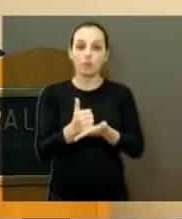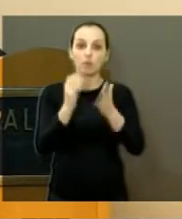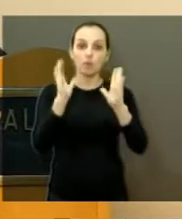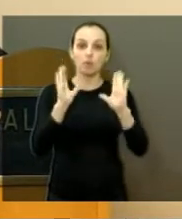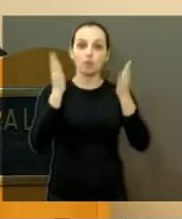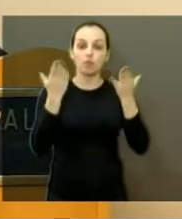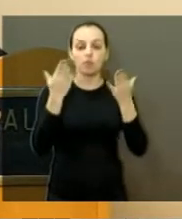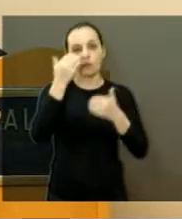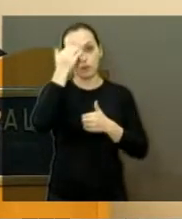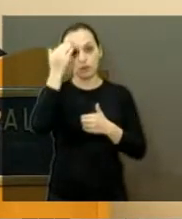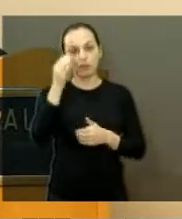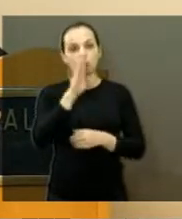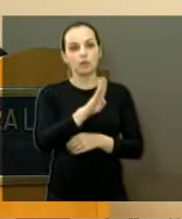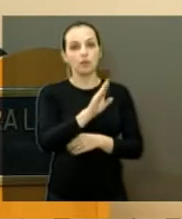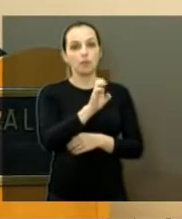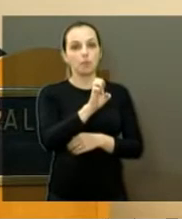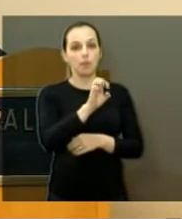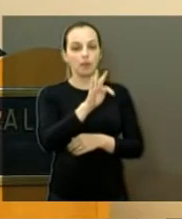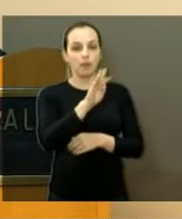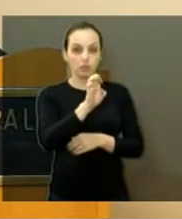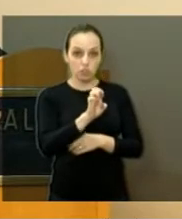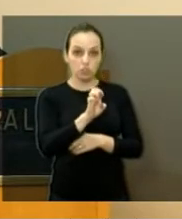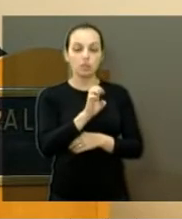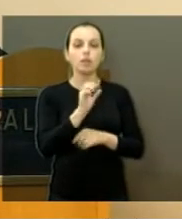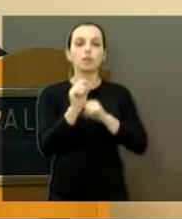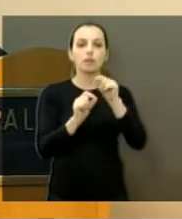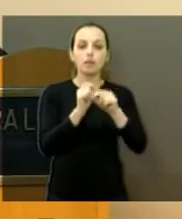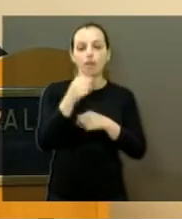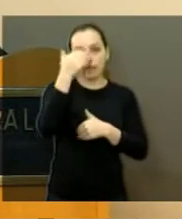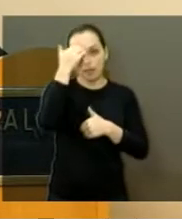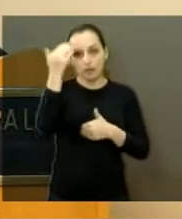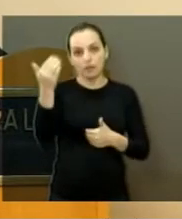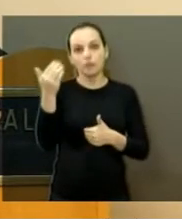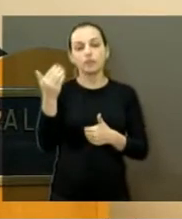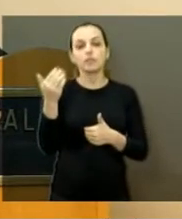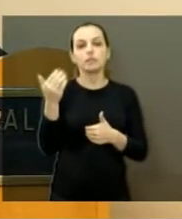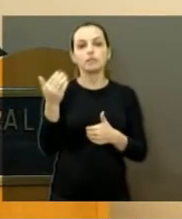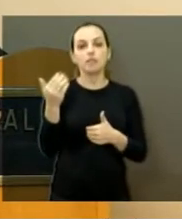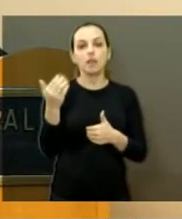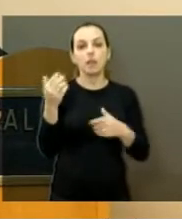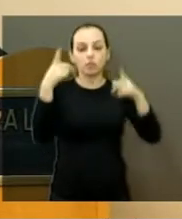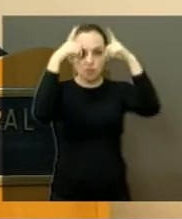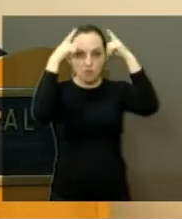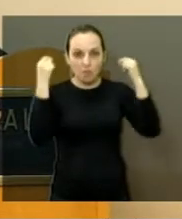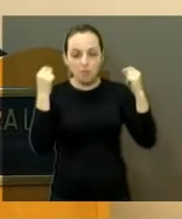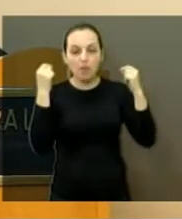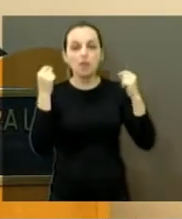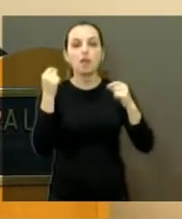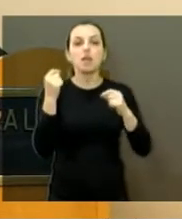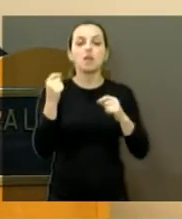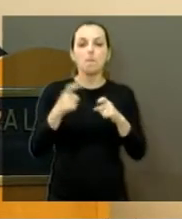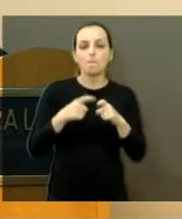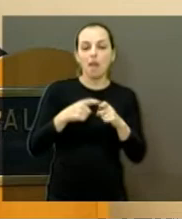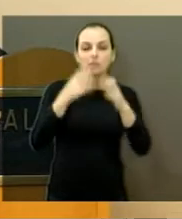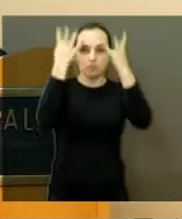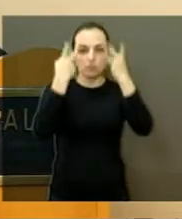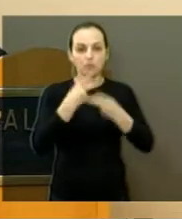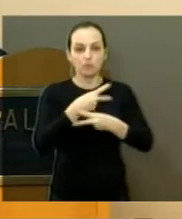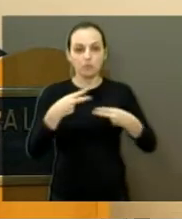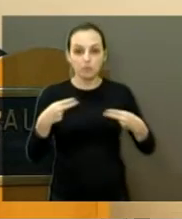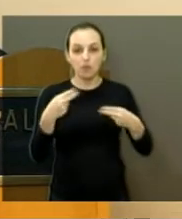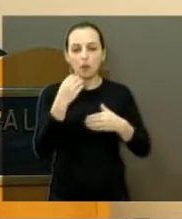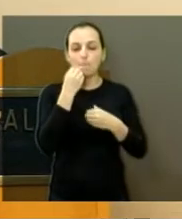Agradecer aqui a Beth, da ONG, do SS. Agradecer os enfermeiros, agradecer os veterinários. Foi muito bom mesmo. E